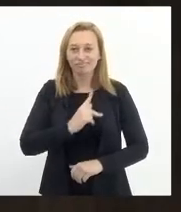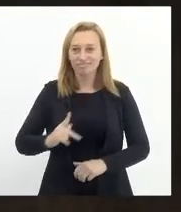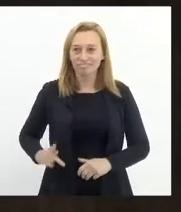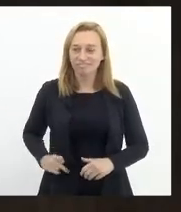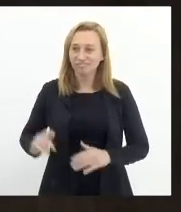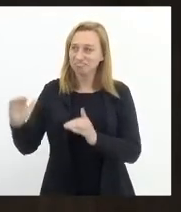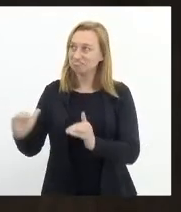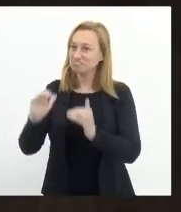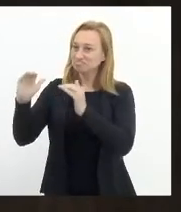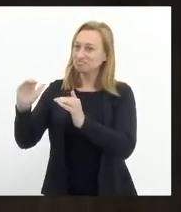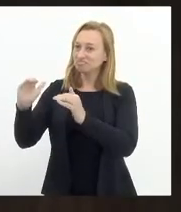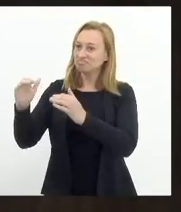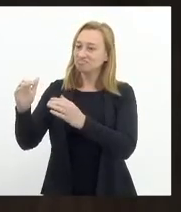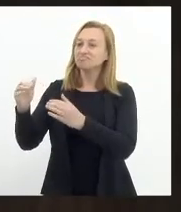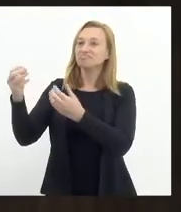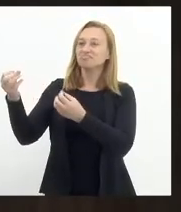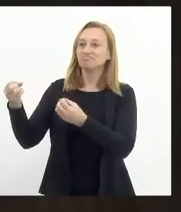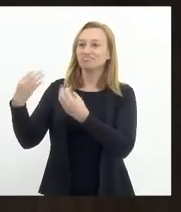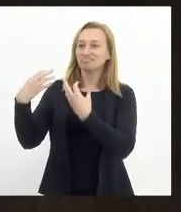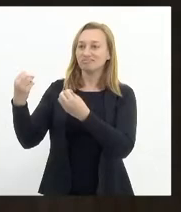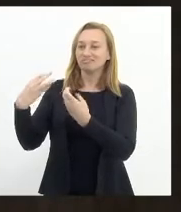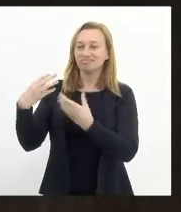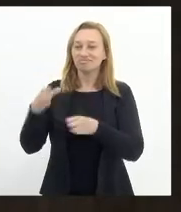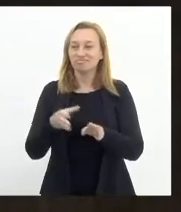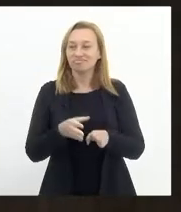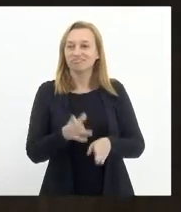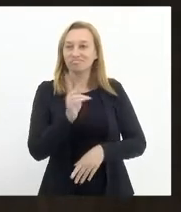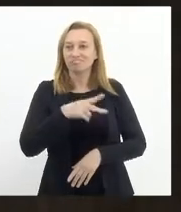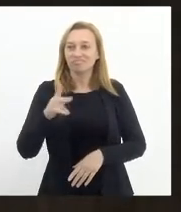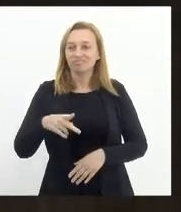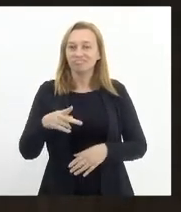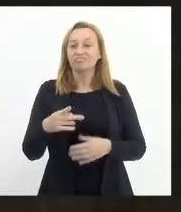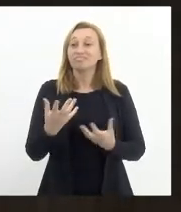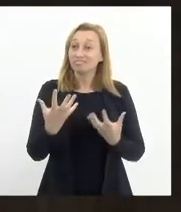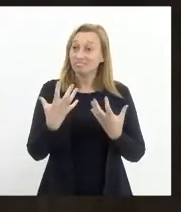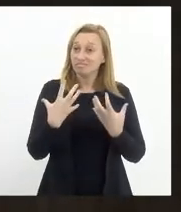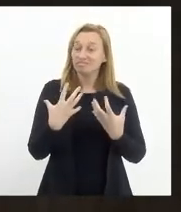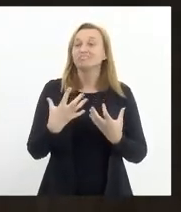e um mestre da política. Favorável, Sr. Presidente.